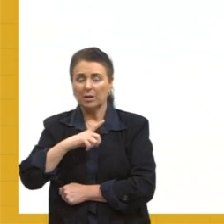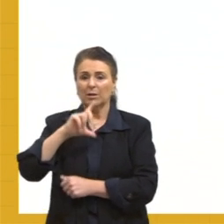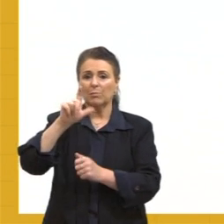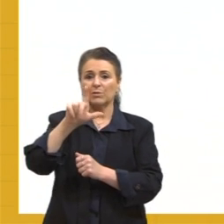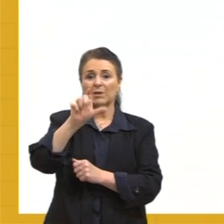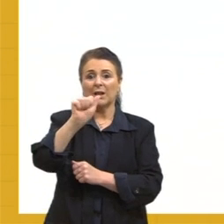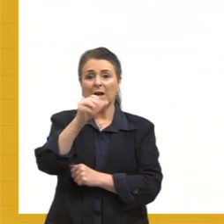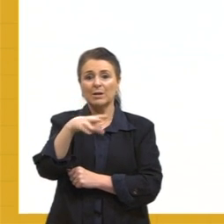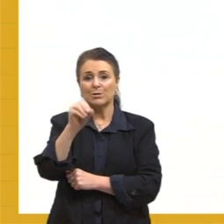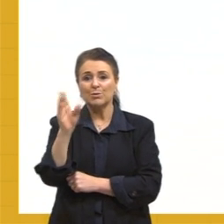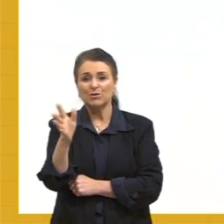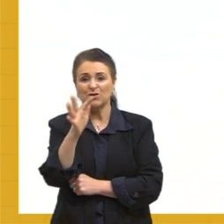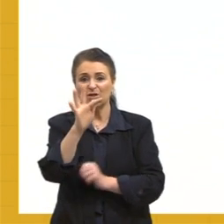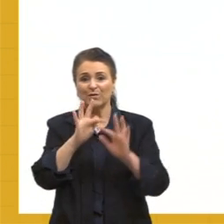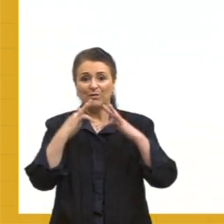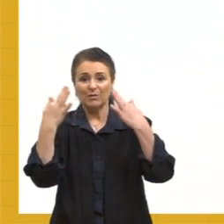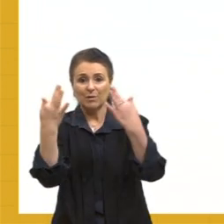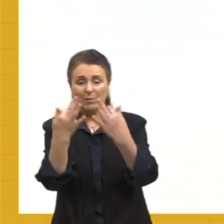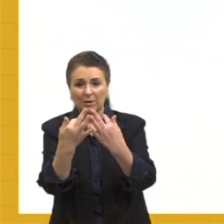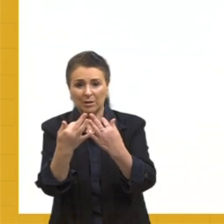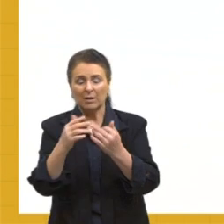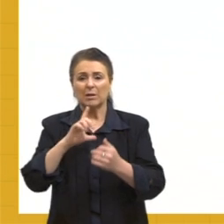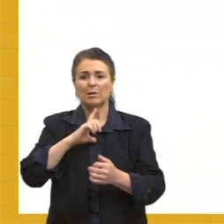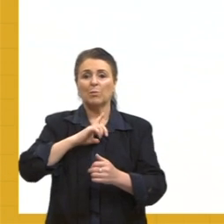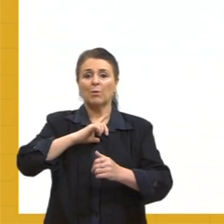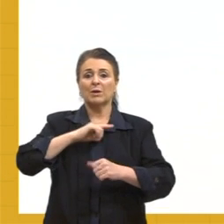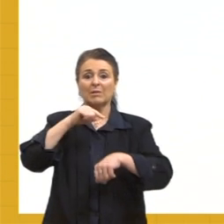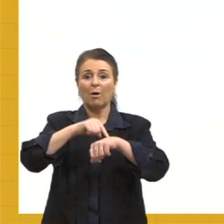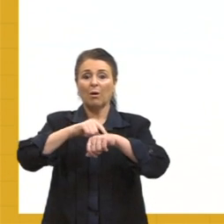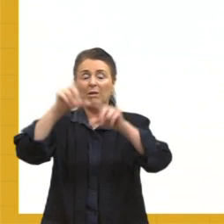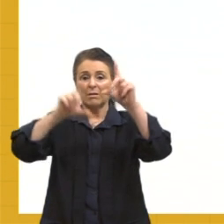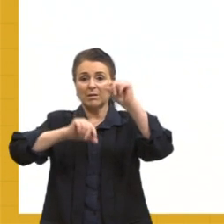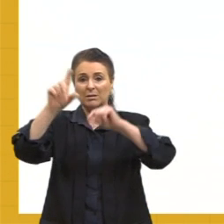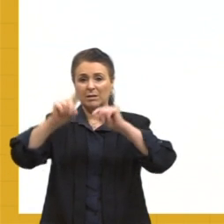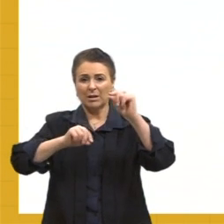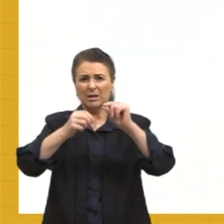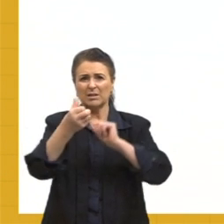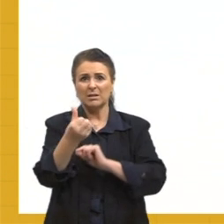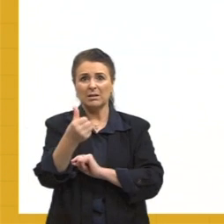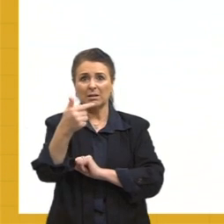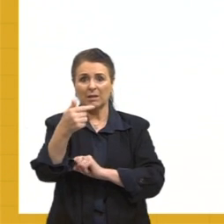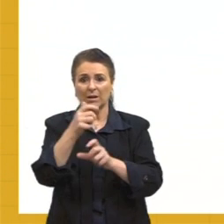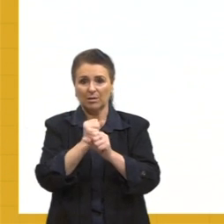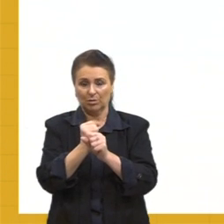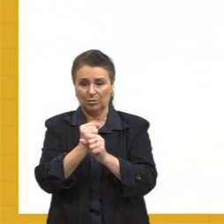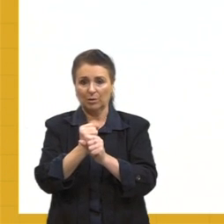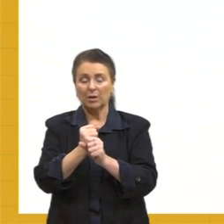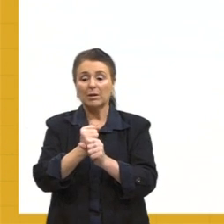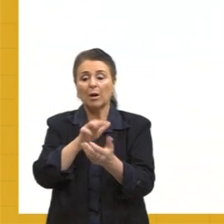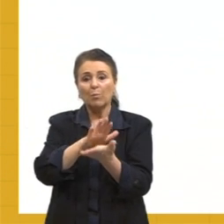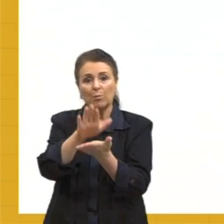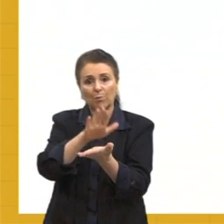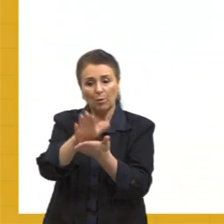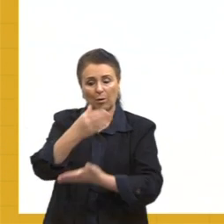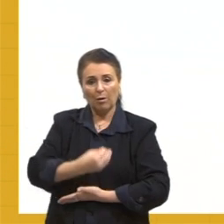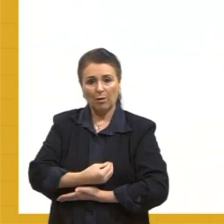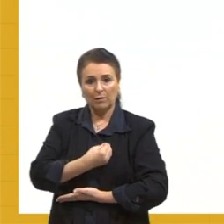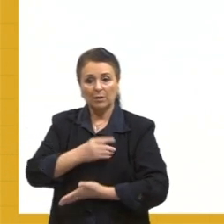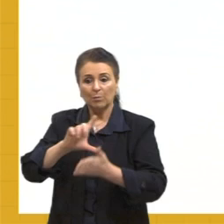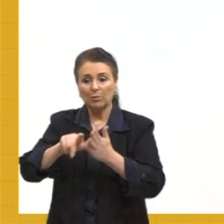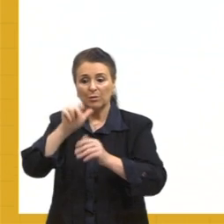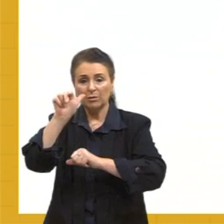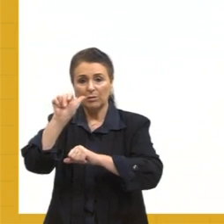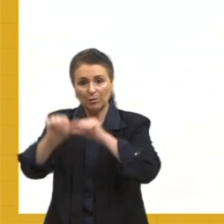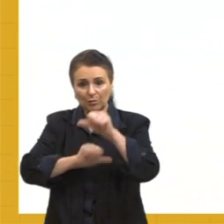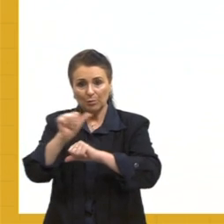e em 1977, A Hora da Estrela, que foi o último romance publicado em vida que virou um filme para o cinema.